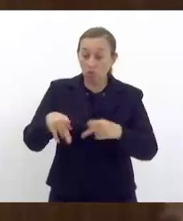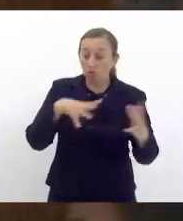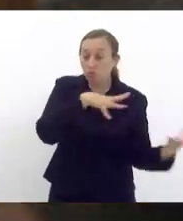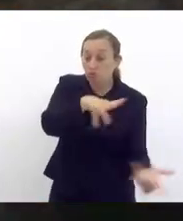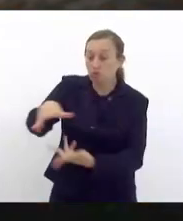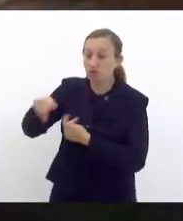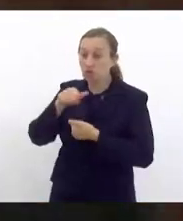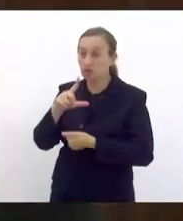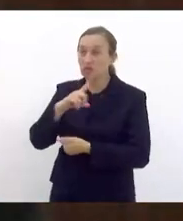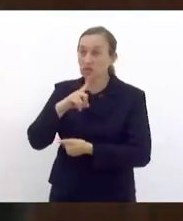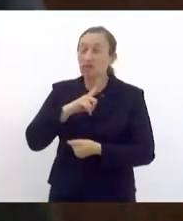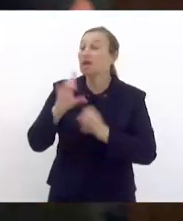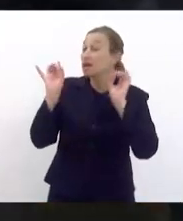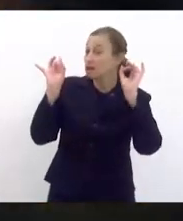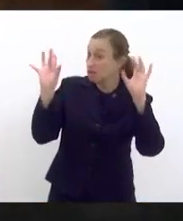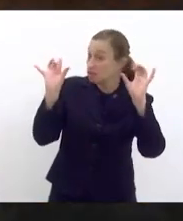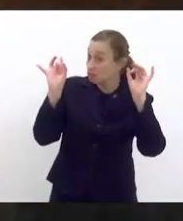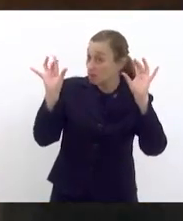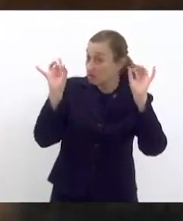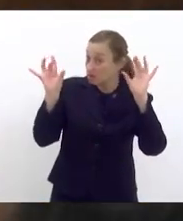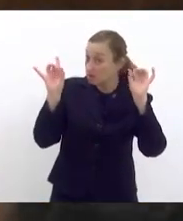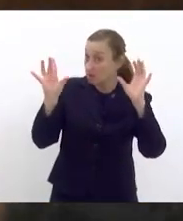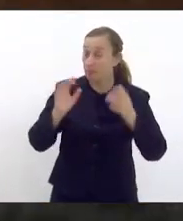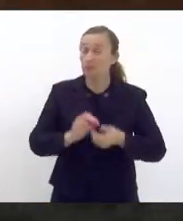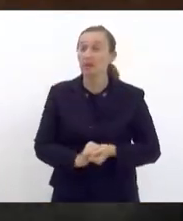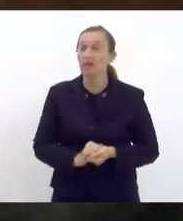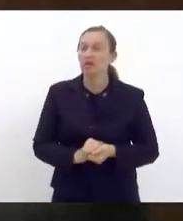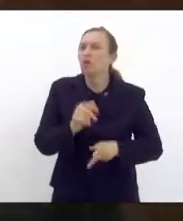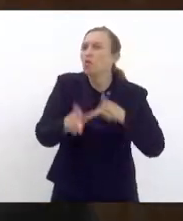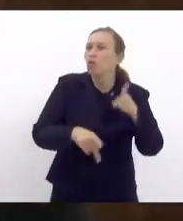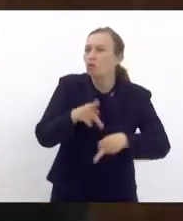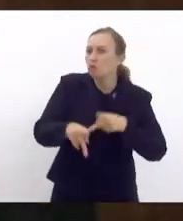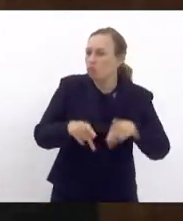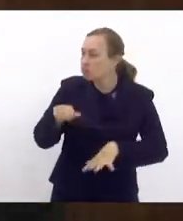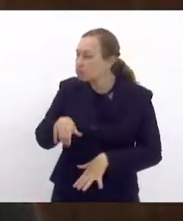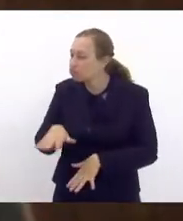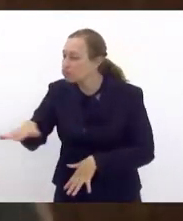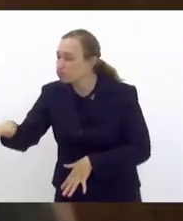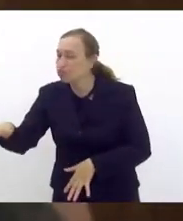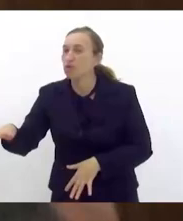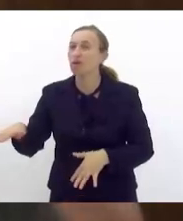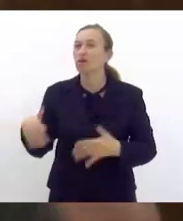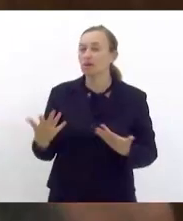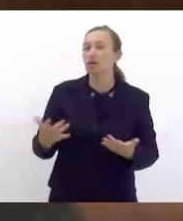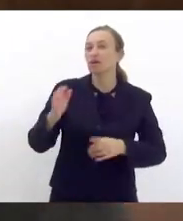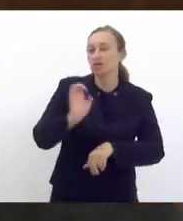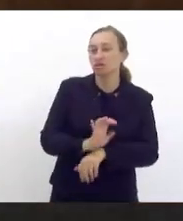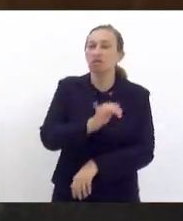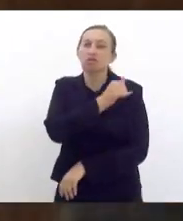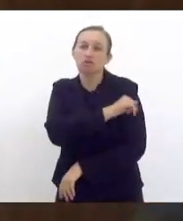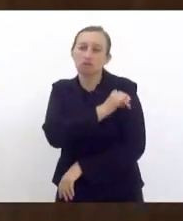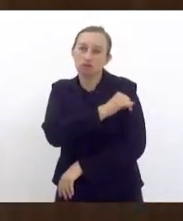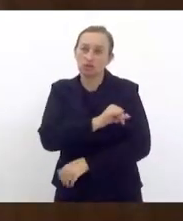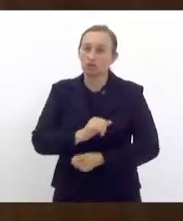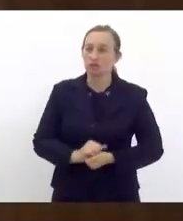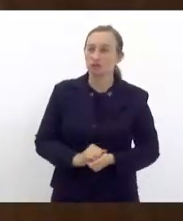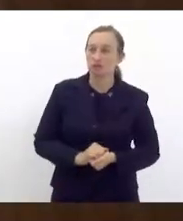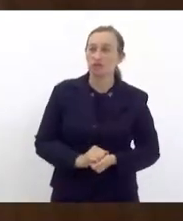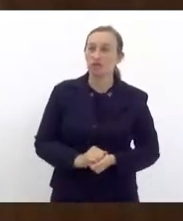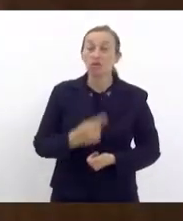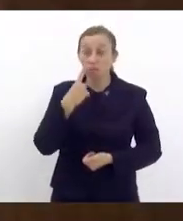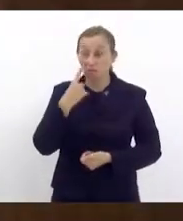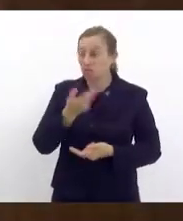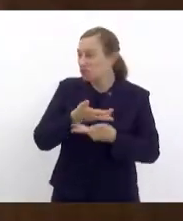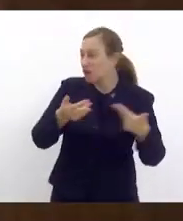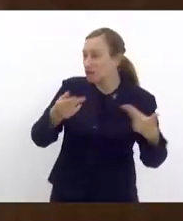enfrentava, especialmente as populações da periferia do capital, como aqui no estado do Rio de Janeiro, quando assistimos